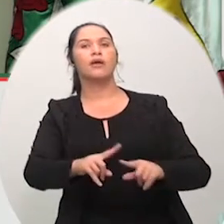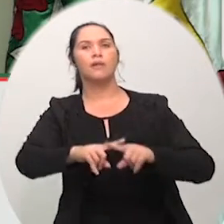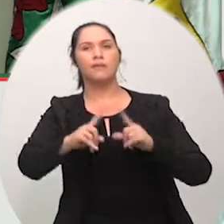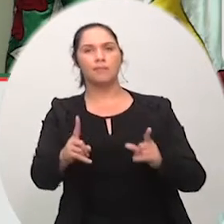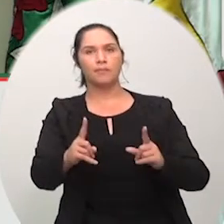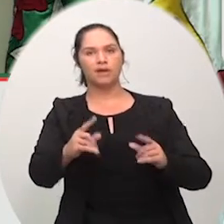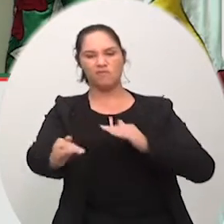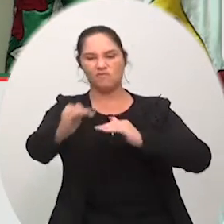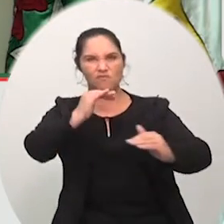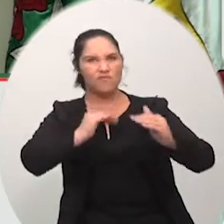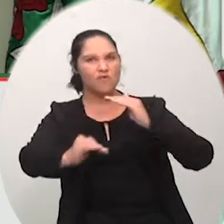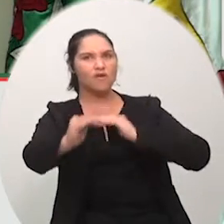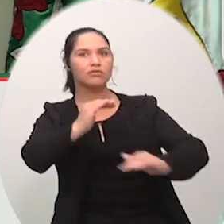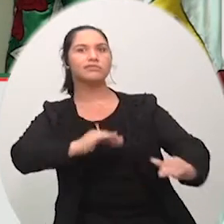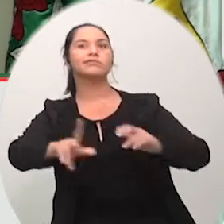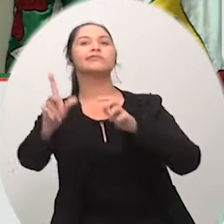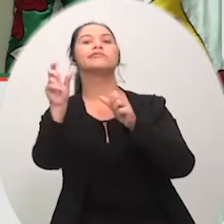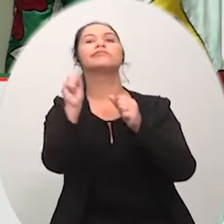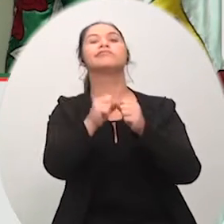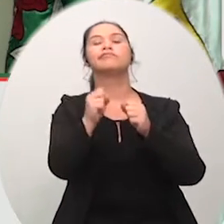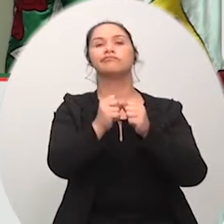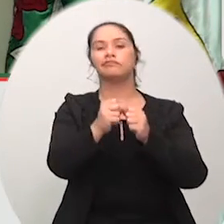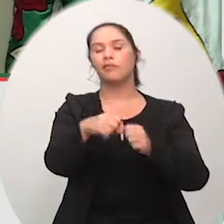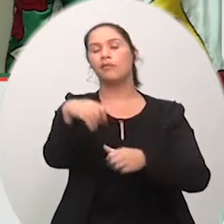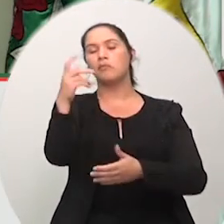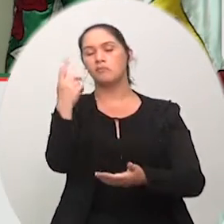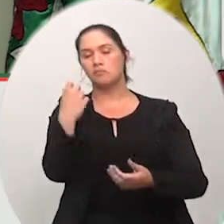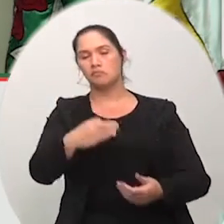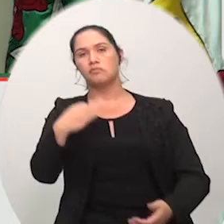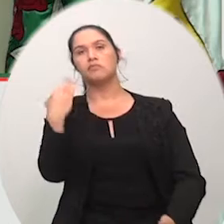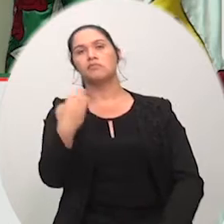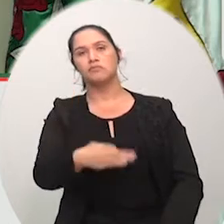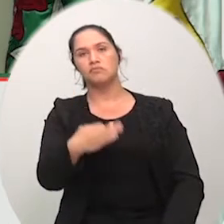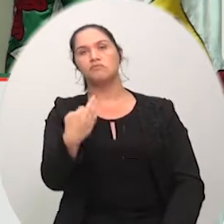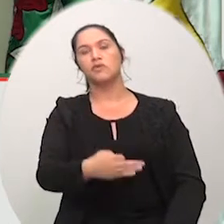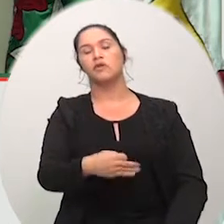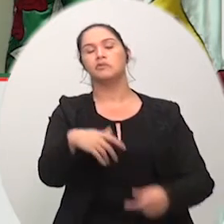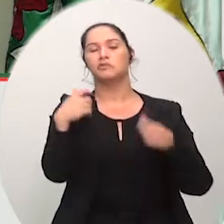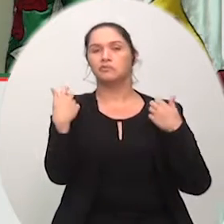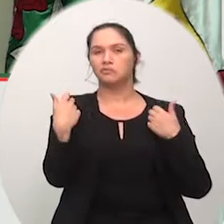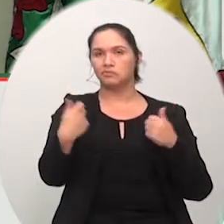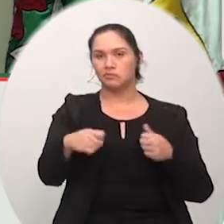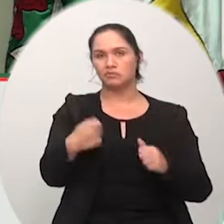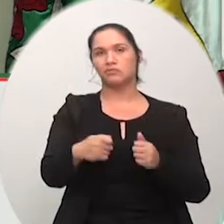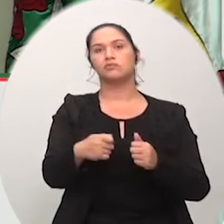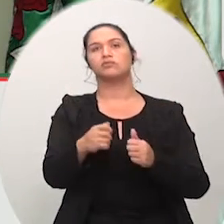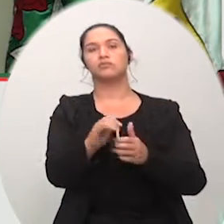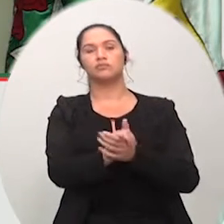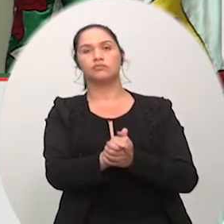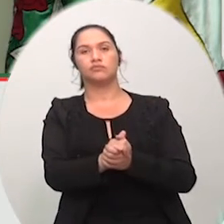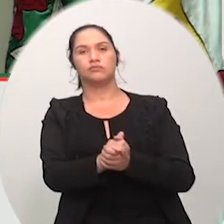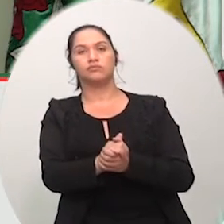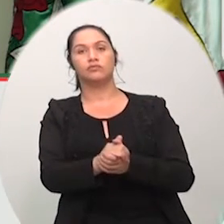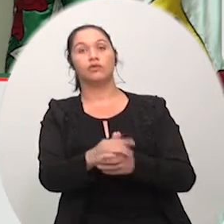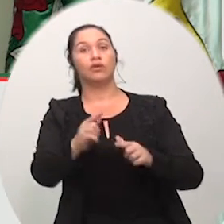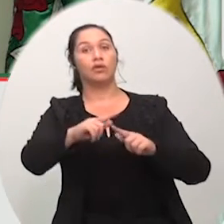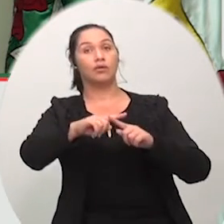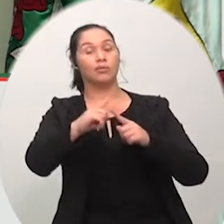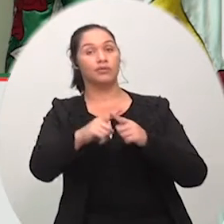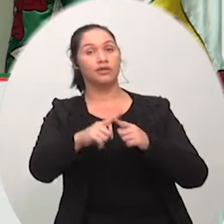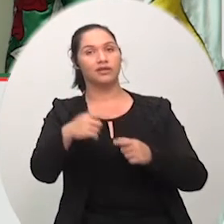grande movimento nesse sentido eu acho que nós devemos partir por essa segunda etapa se a primeira não for